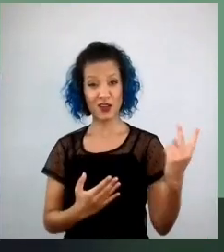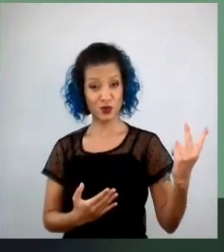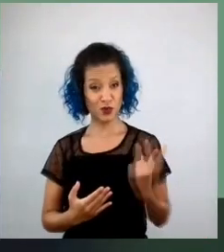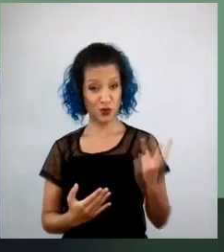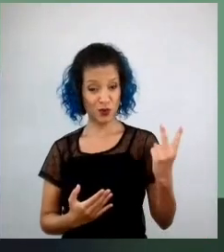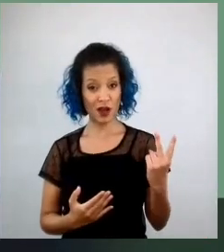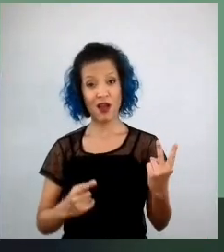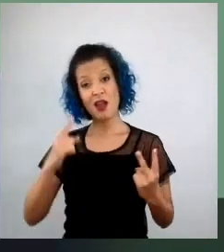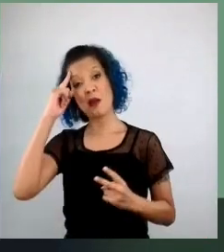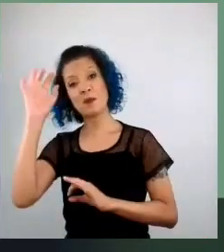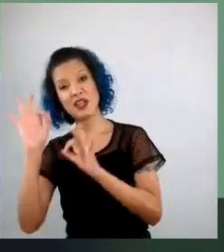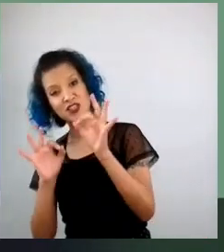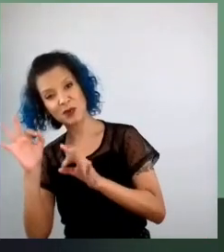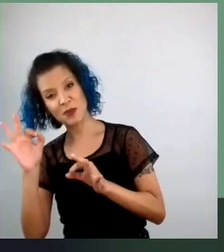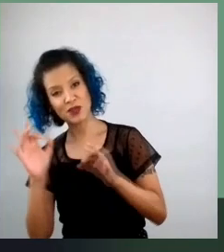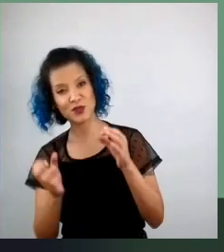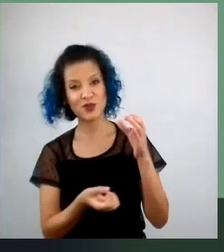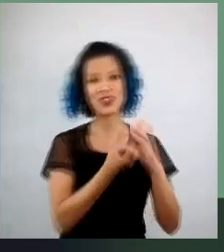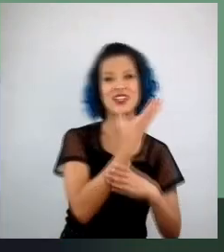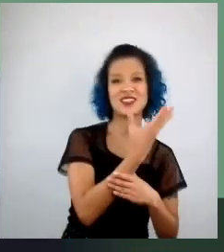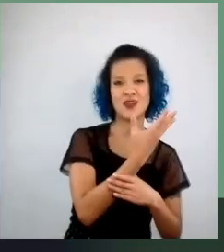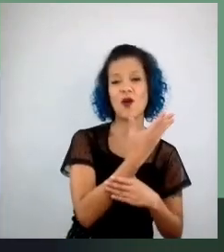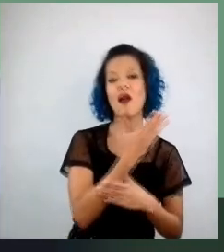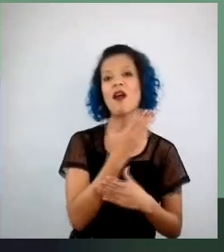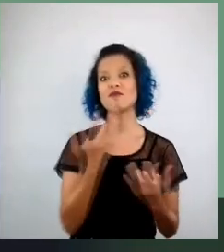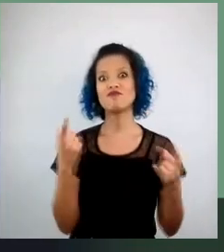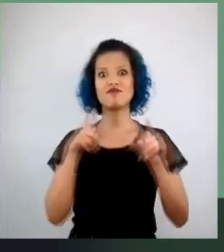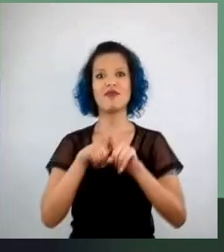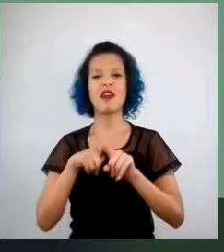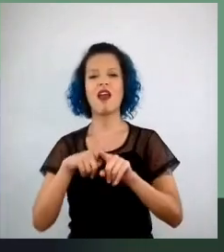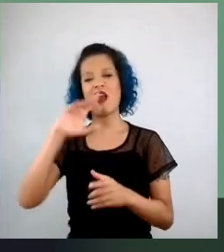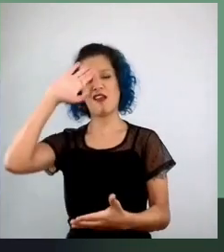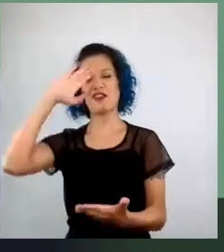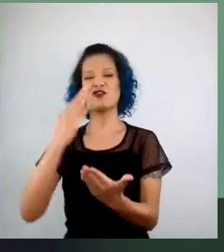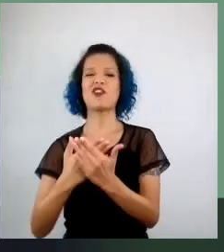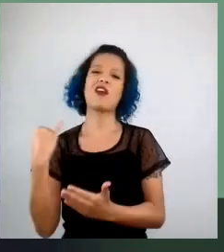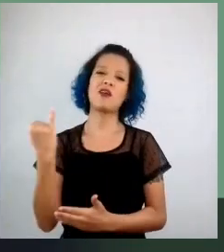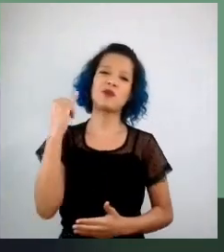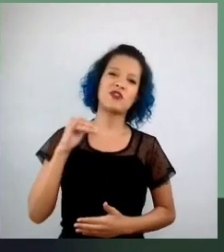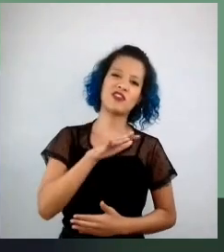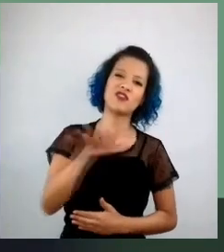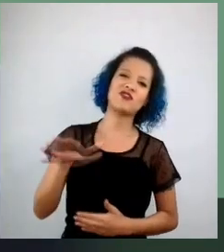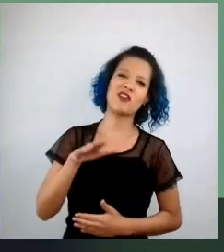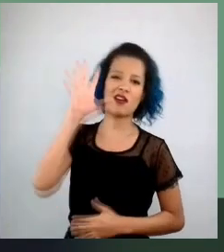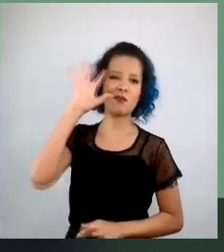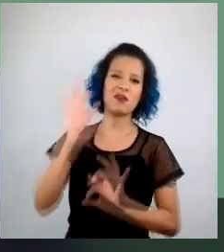acreditar que existe uma importância, um espaço para a área de planejamento.